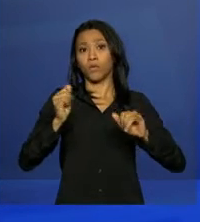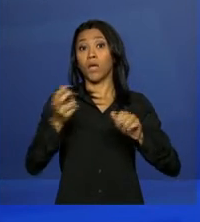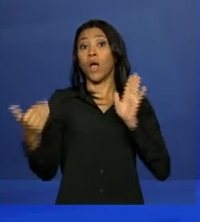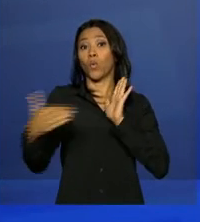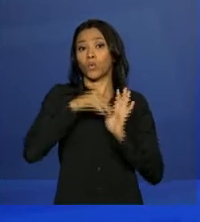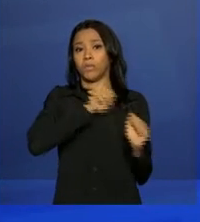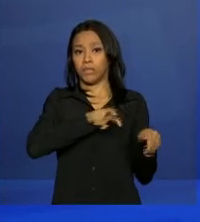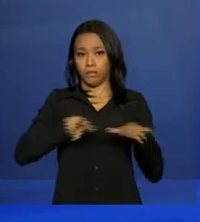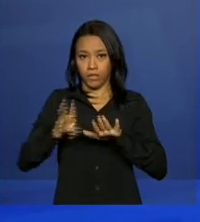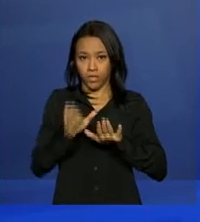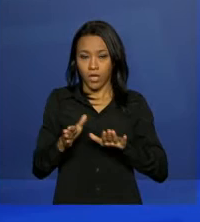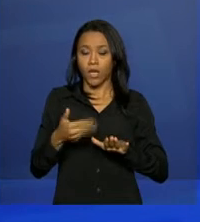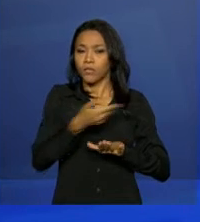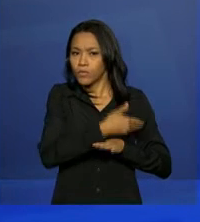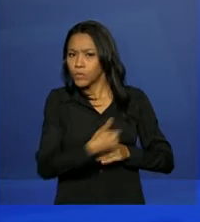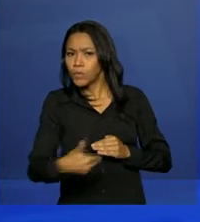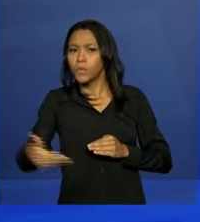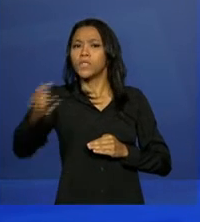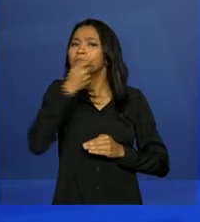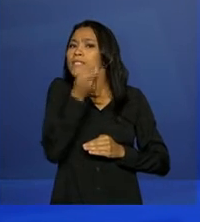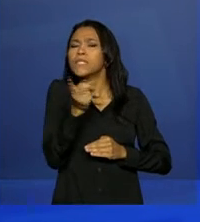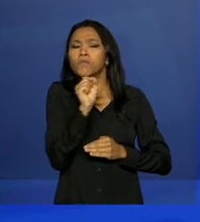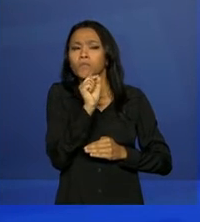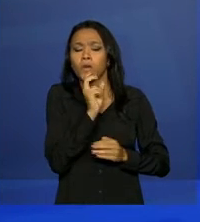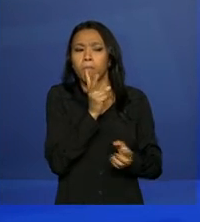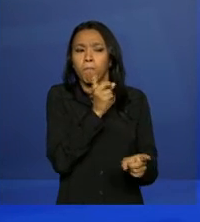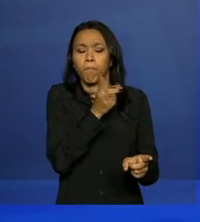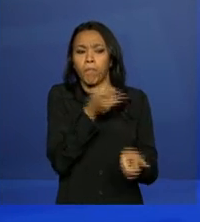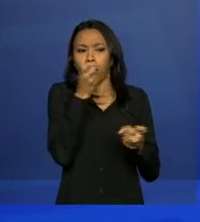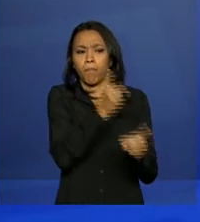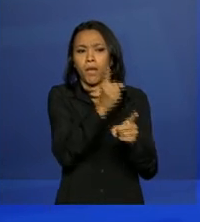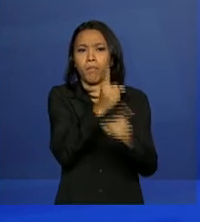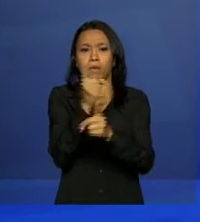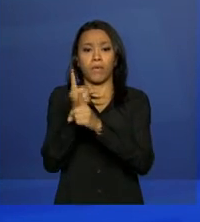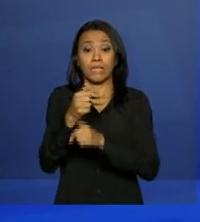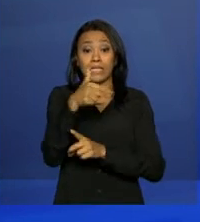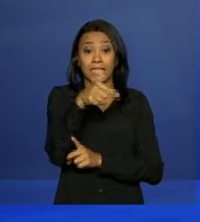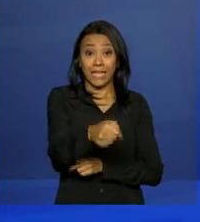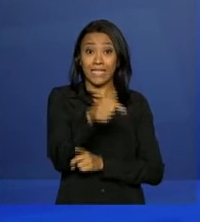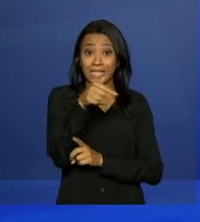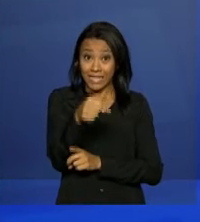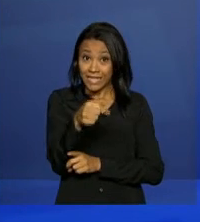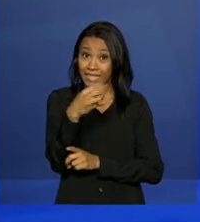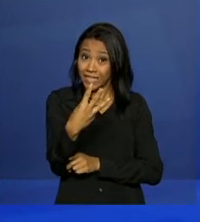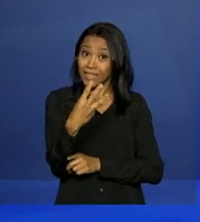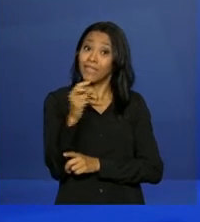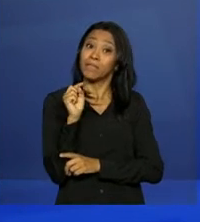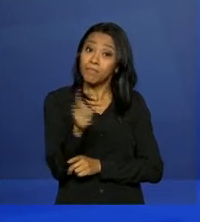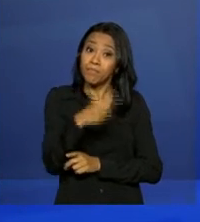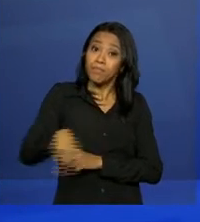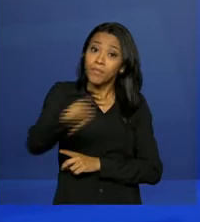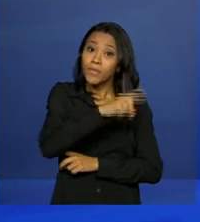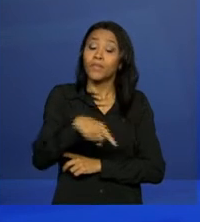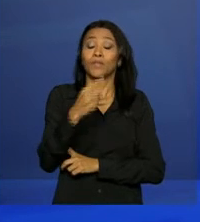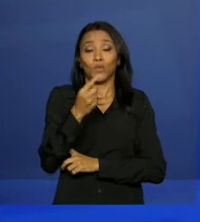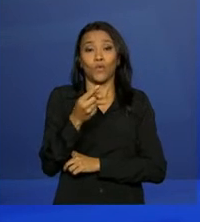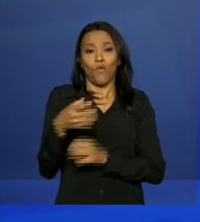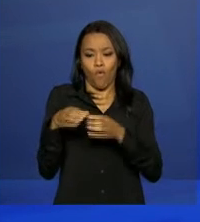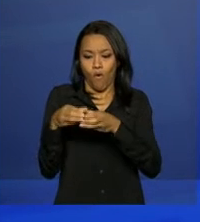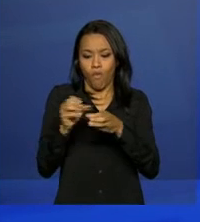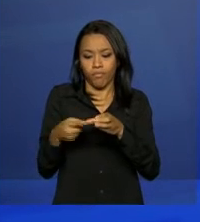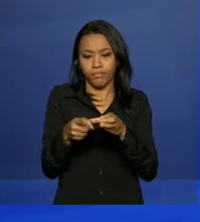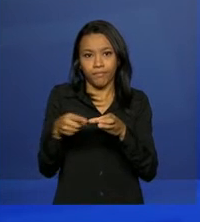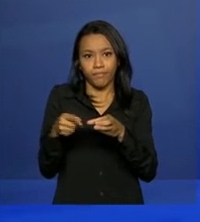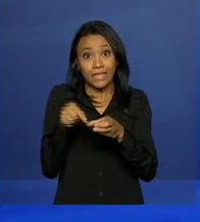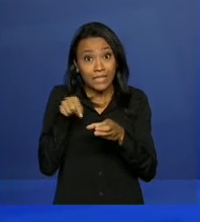semana. Durante as visitas, foram identificados cerca de 773 mil imóveis com focos do mosquito, o